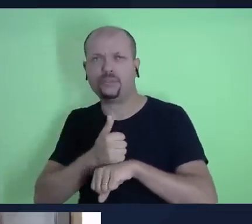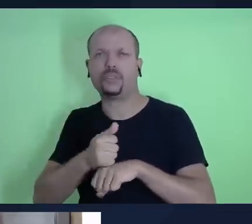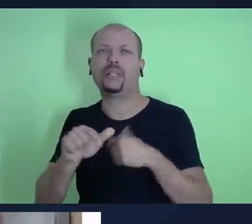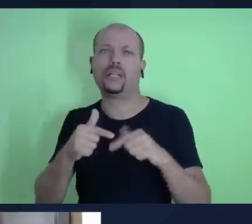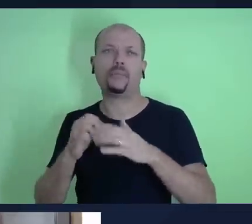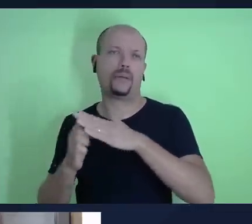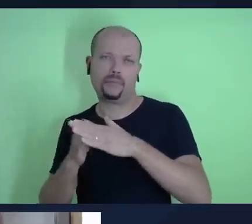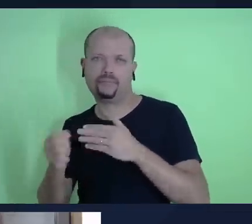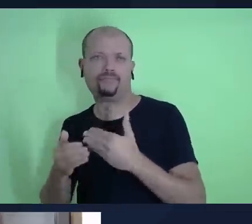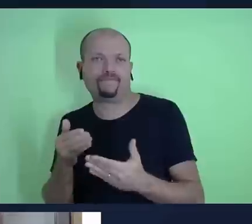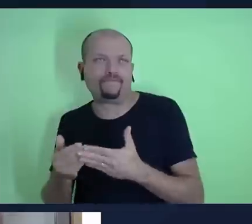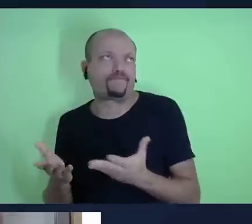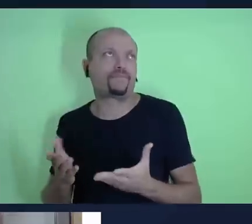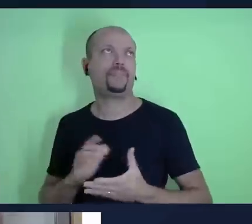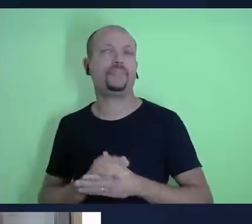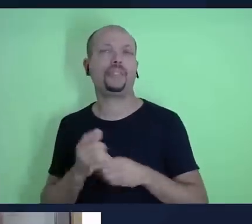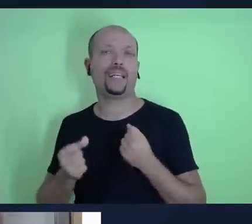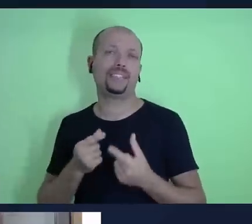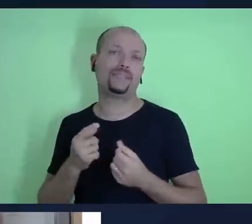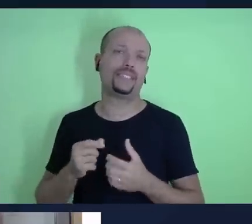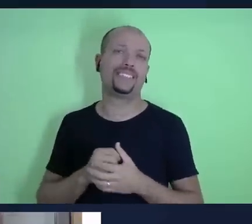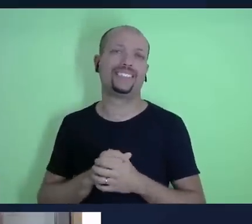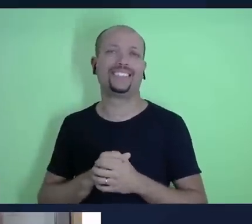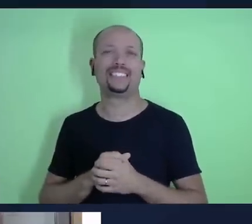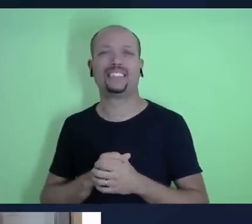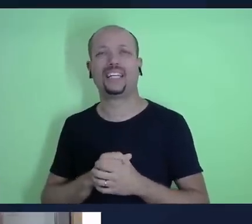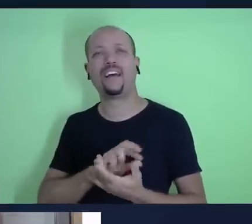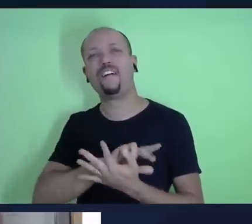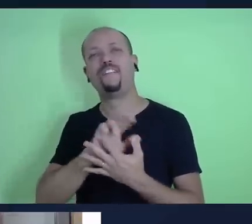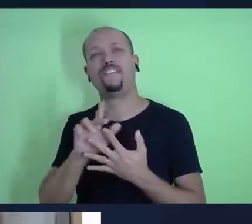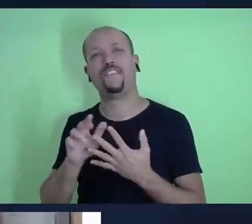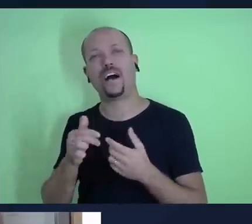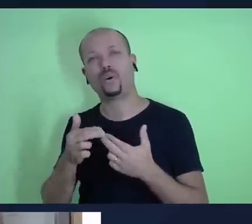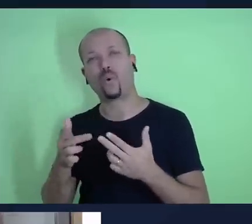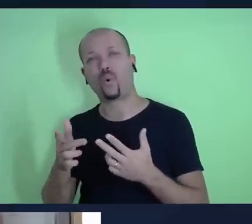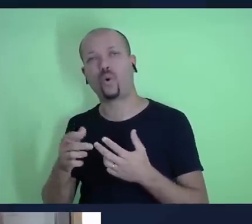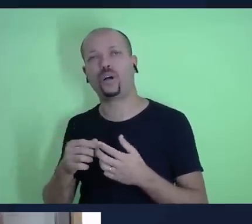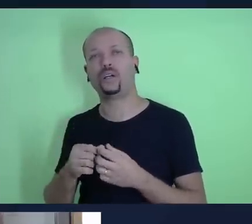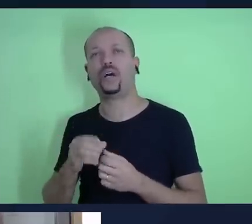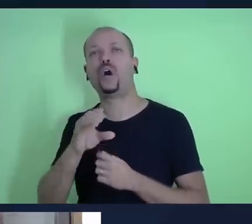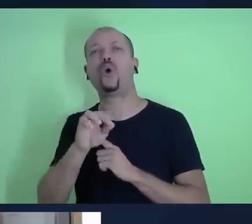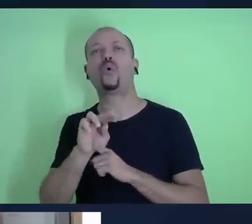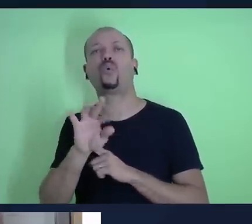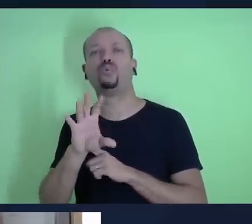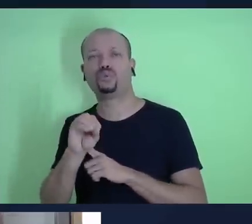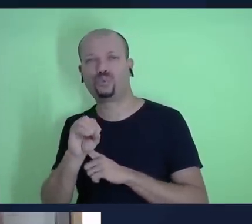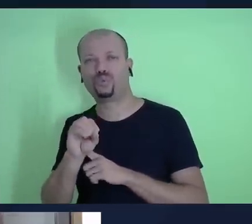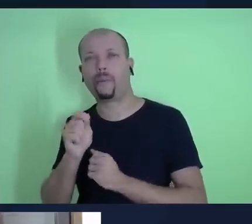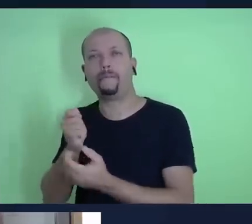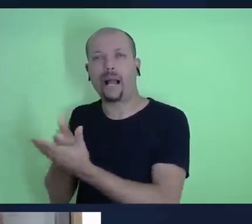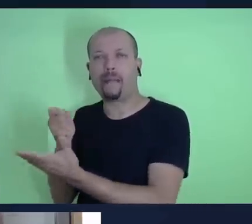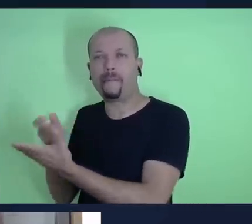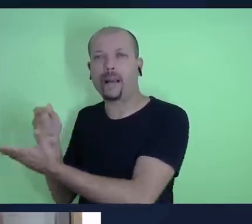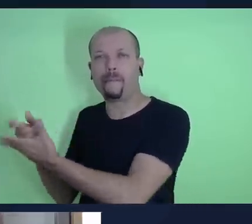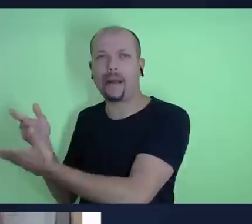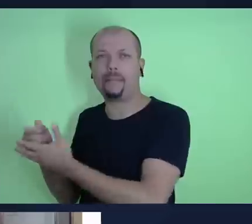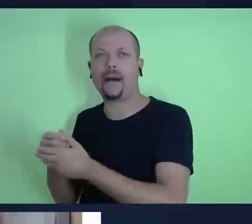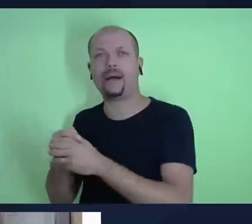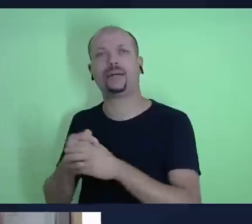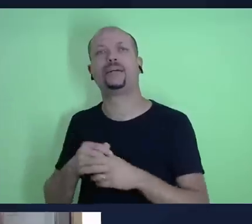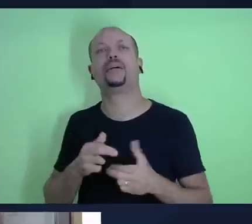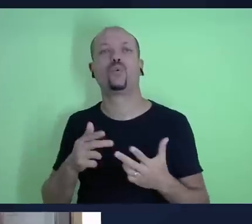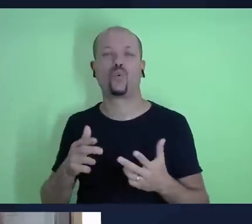ele tem uma série de demandas de custos e de despesas pra fazer o negócio operar